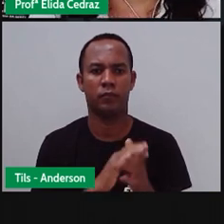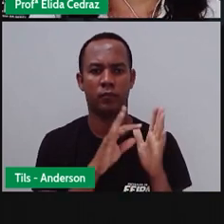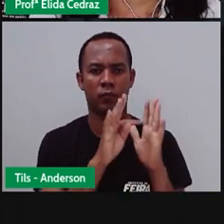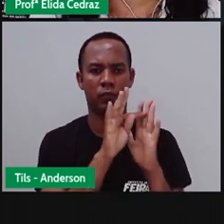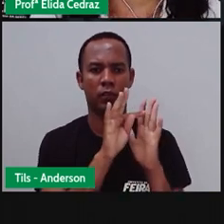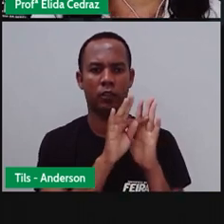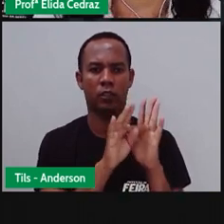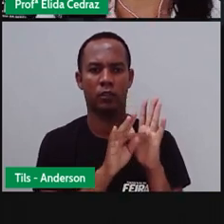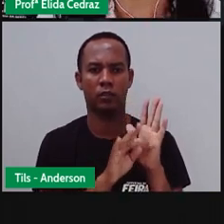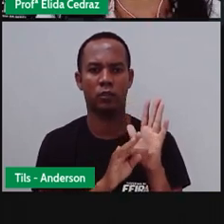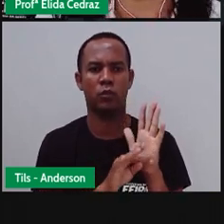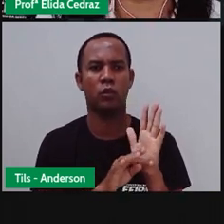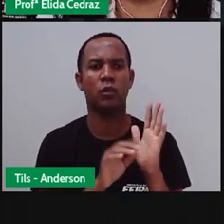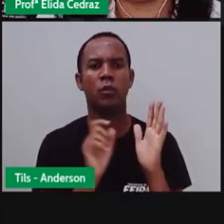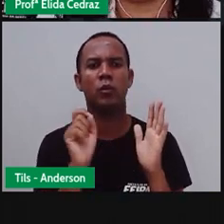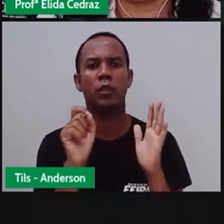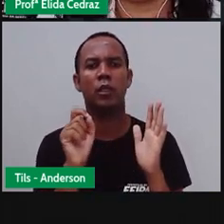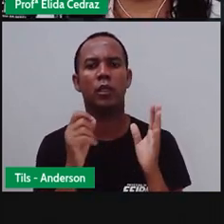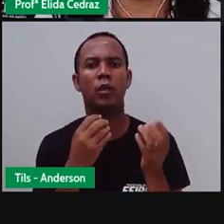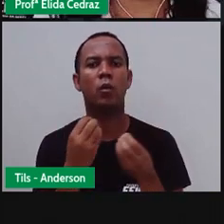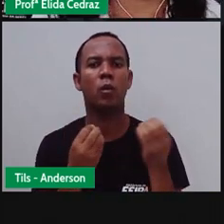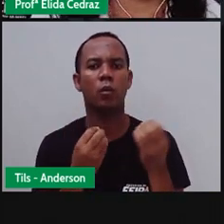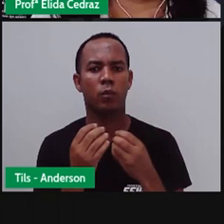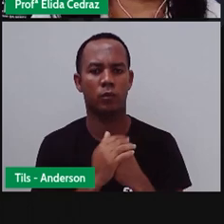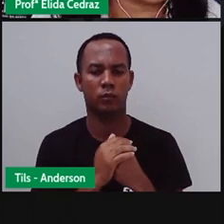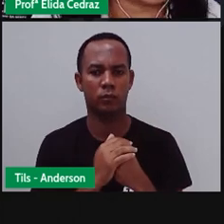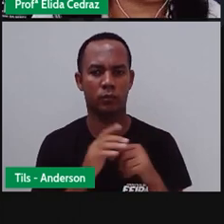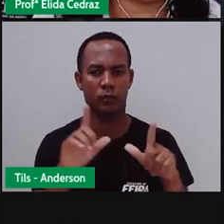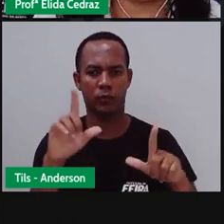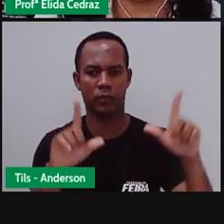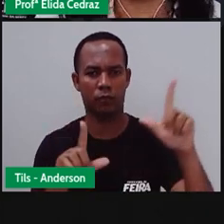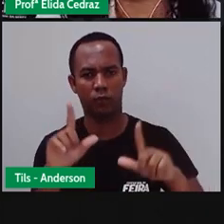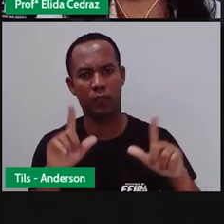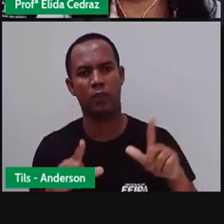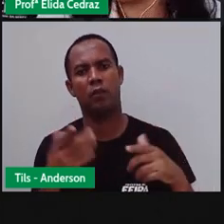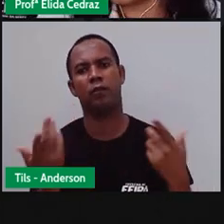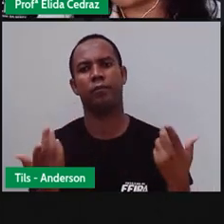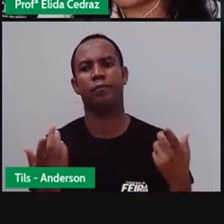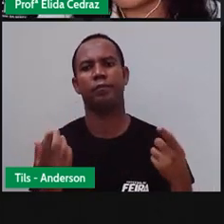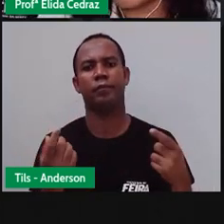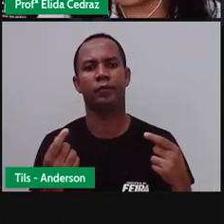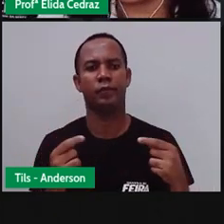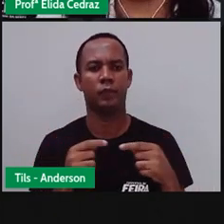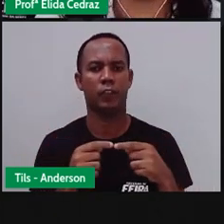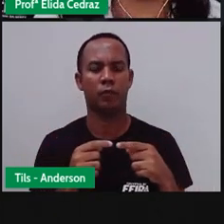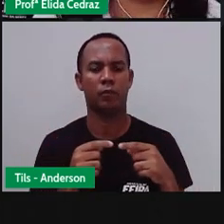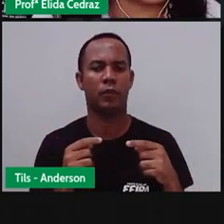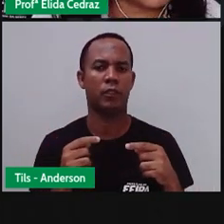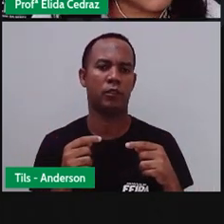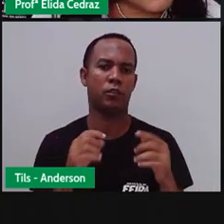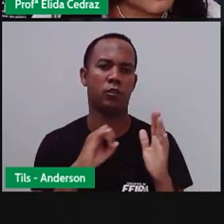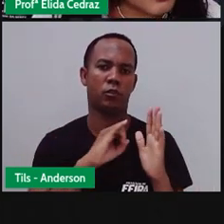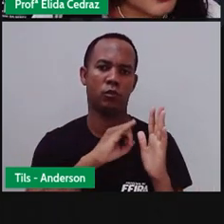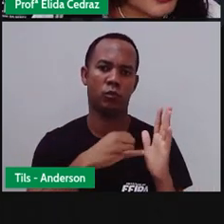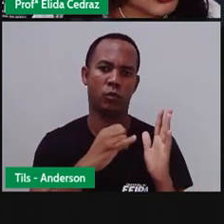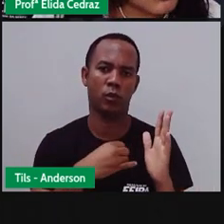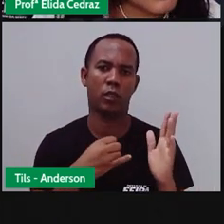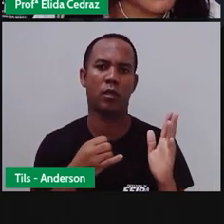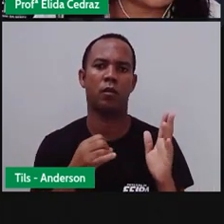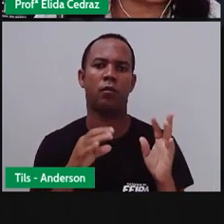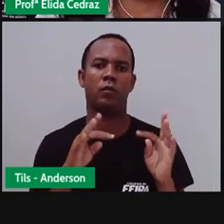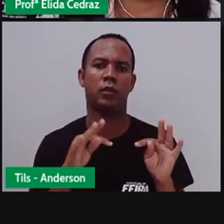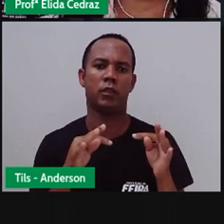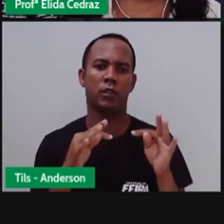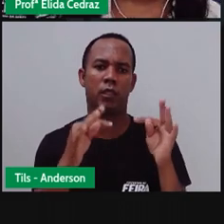jornalísticos estão nas TVs, nos rádios, nos jornais, na internet,